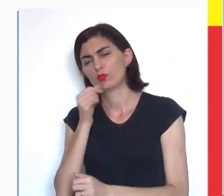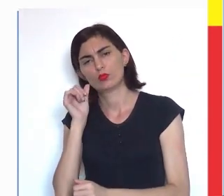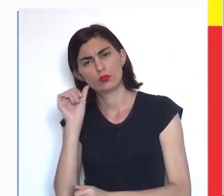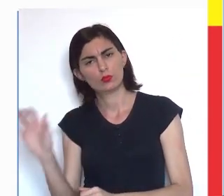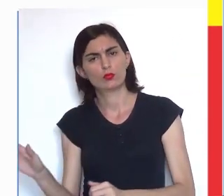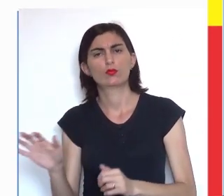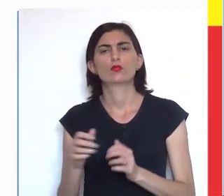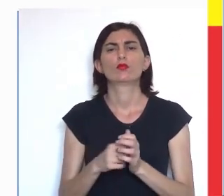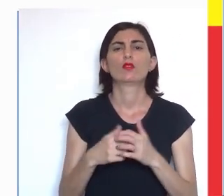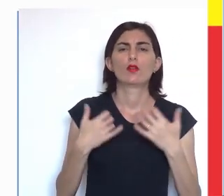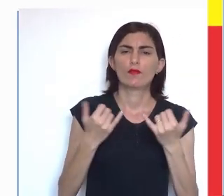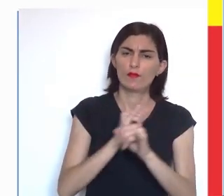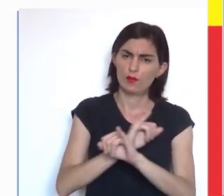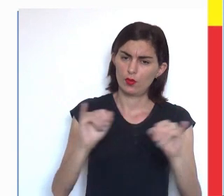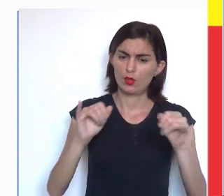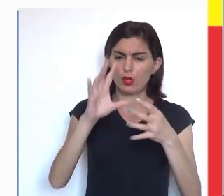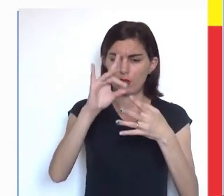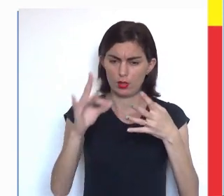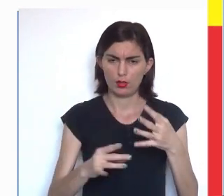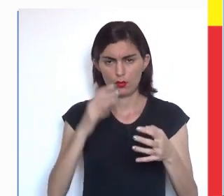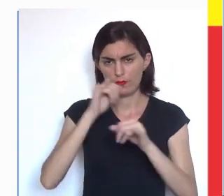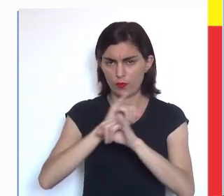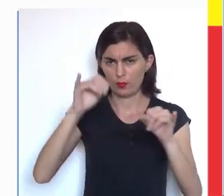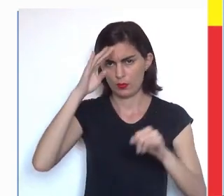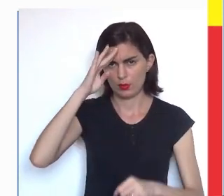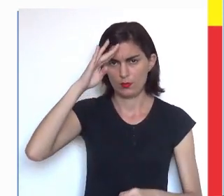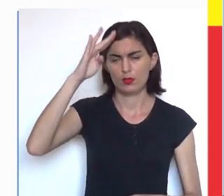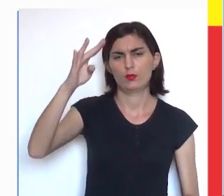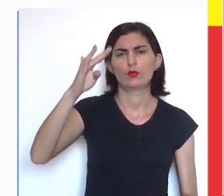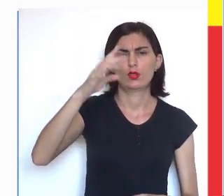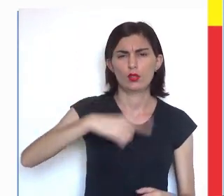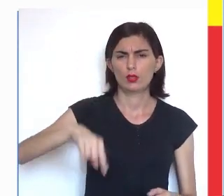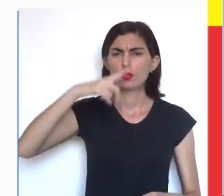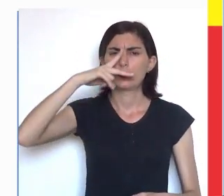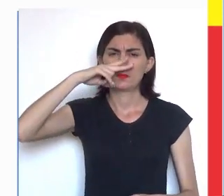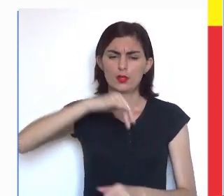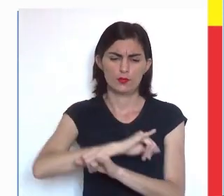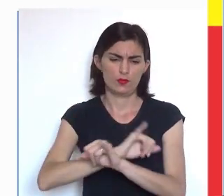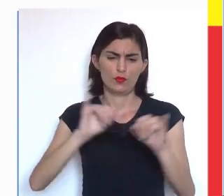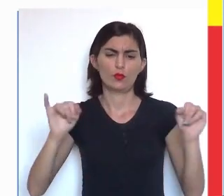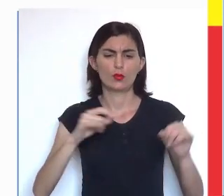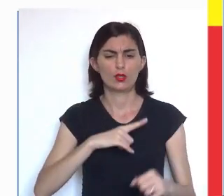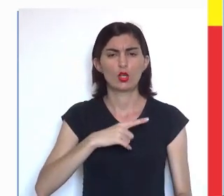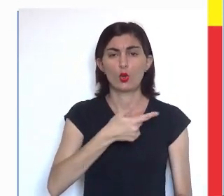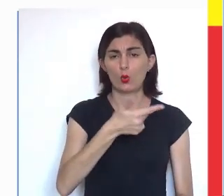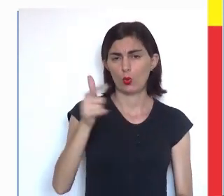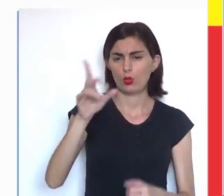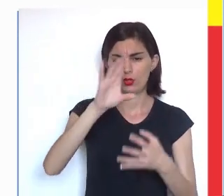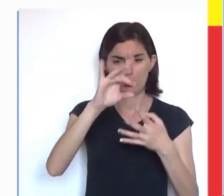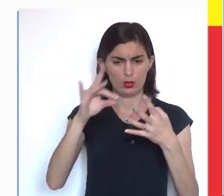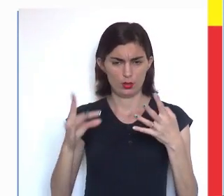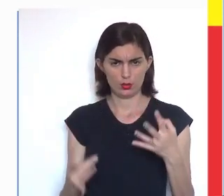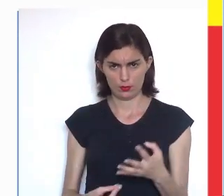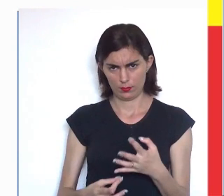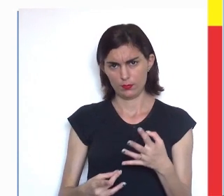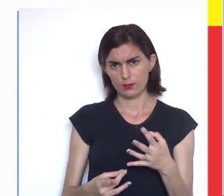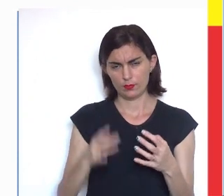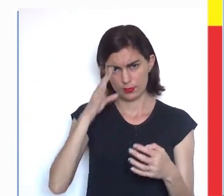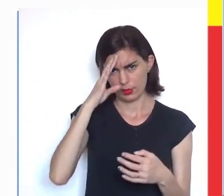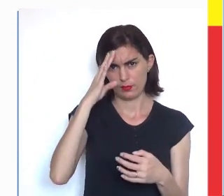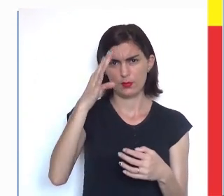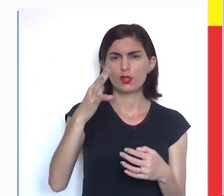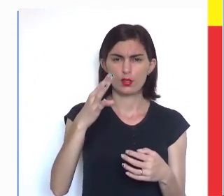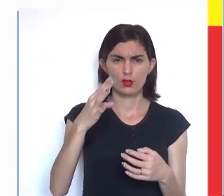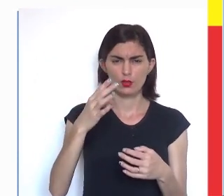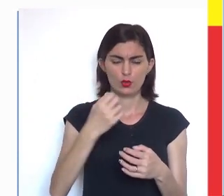detalhamento, existe o quê? Uma informação principal. E na mesma informação tem outra detalhada. A informação